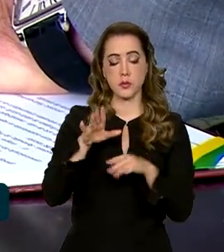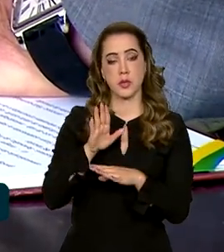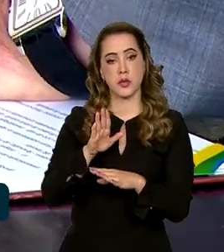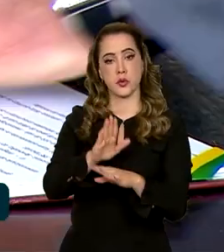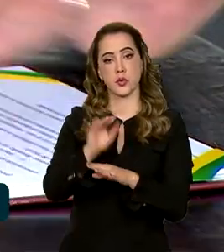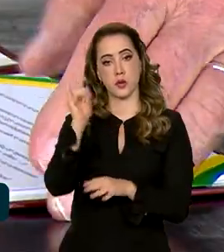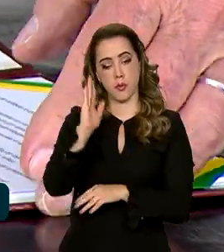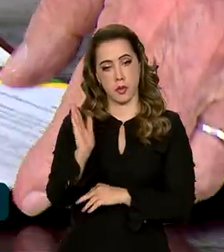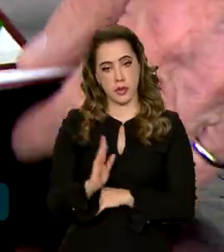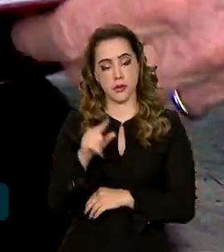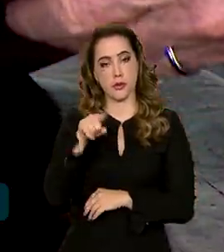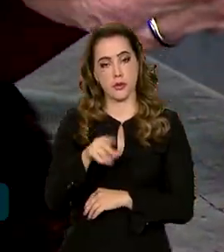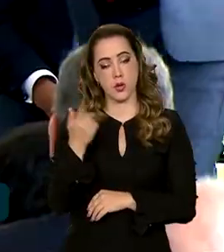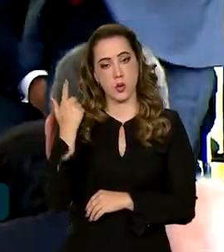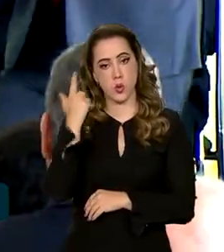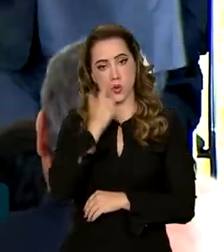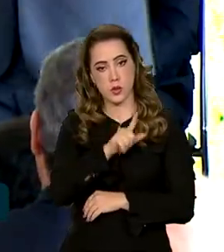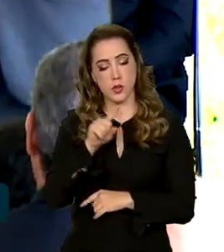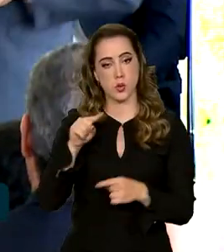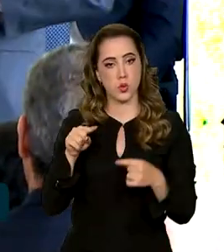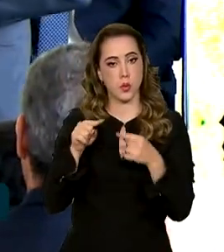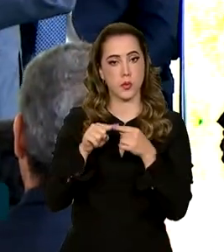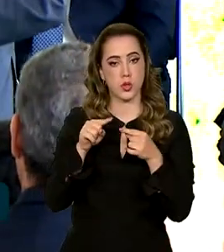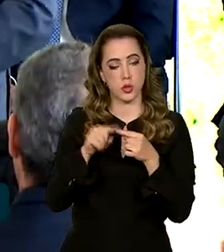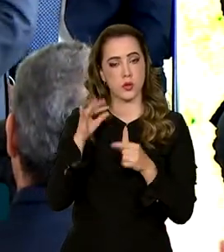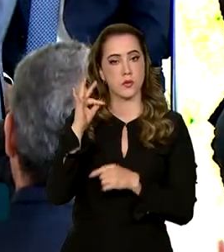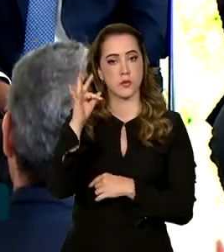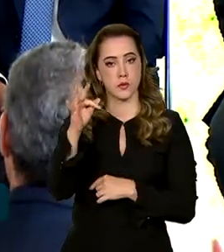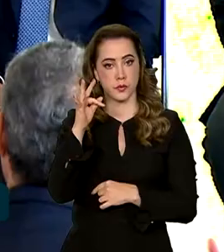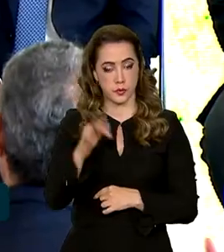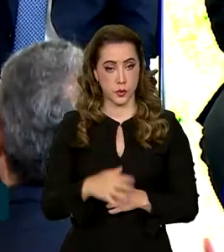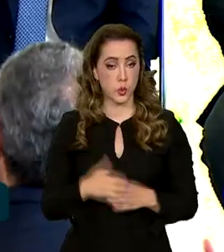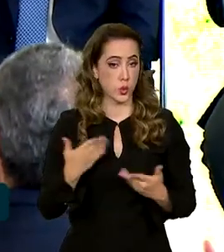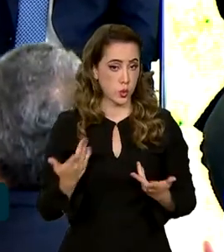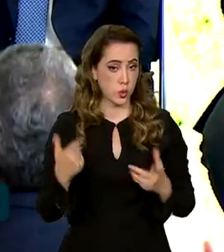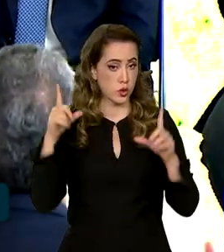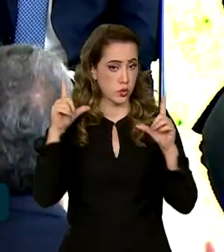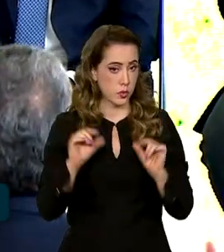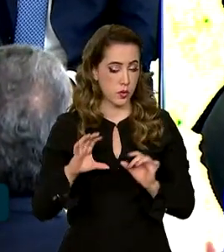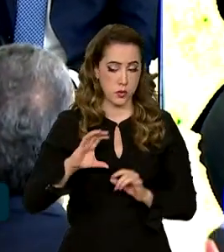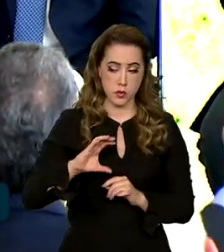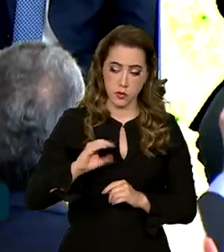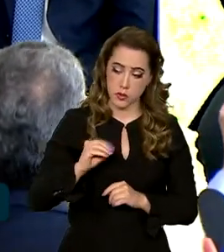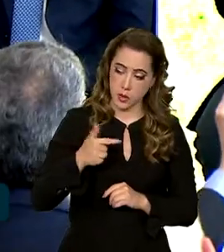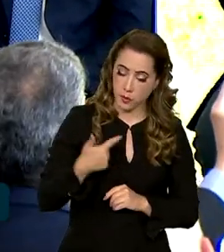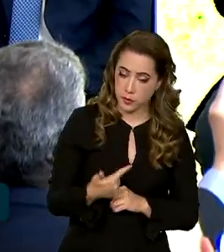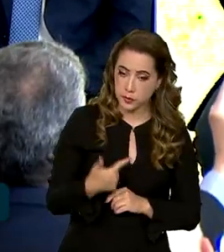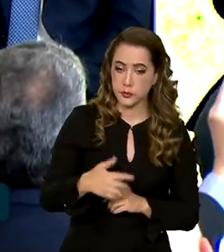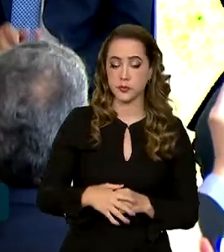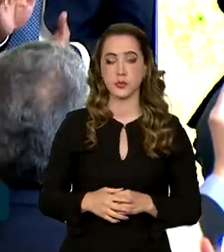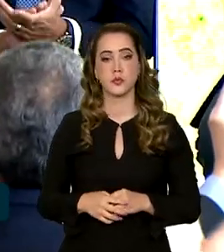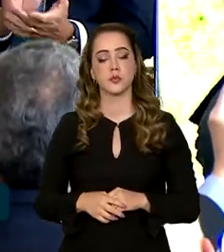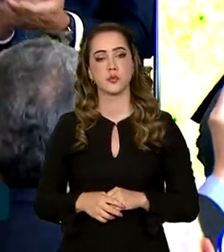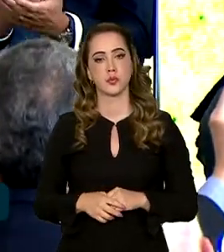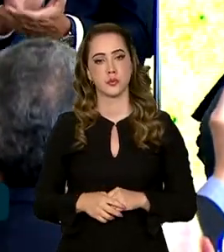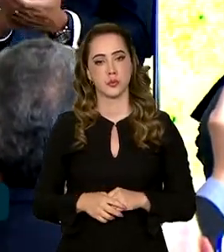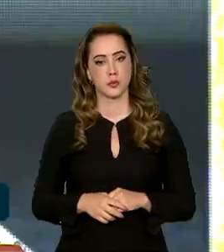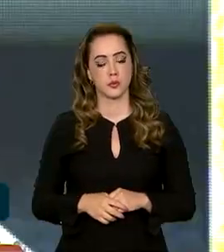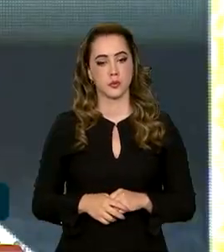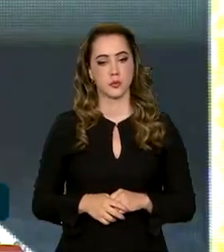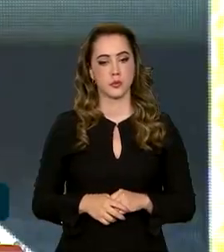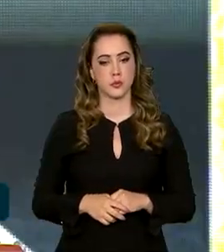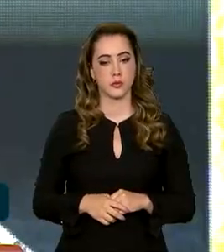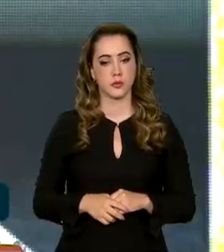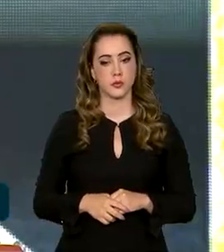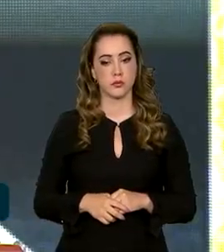ajudar o Brasil a atingir as metas internacionais de redução das emissões de gases de efeito estufa.